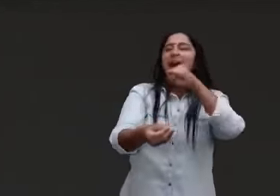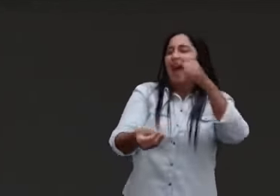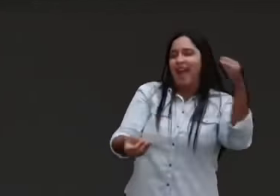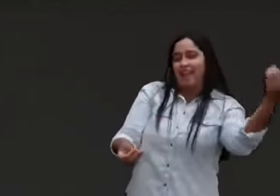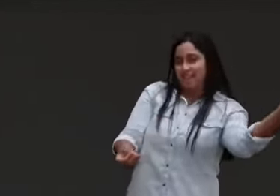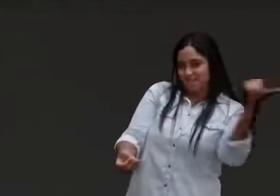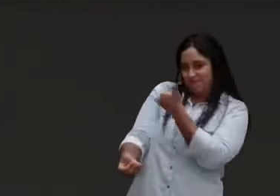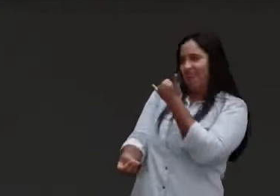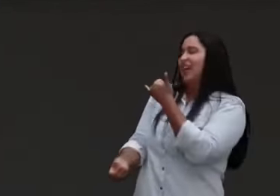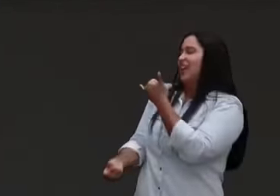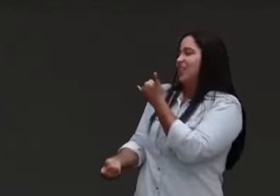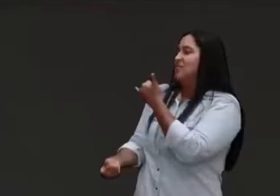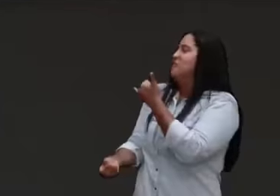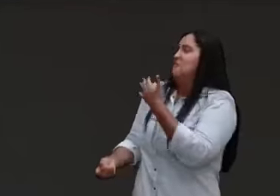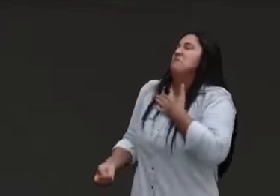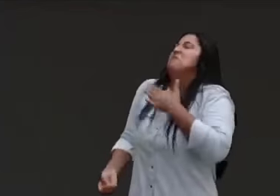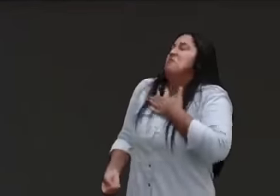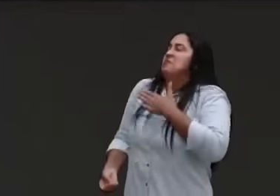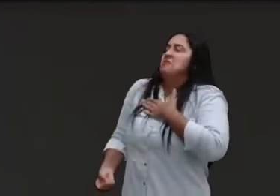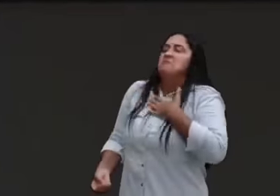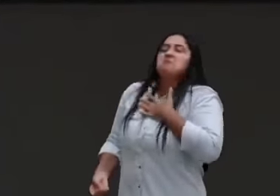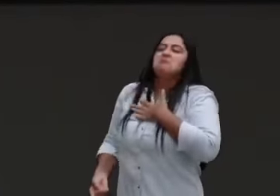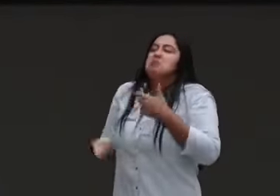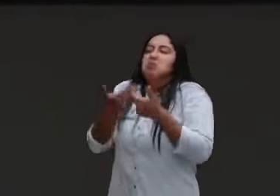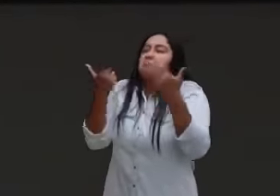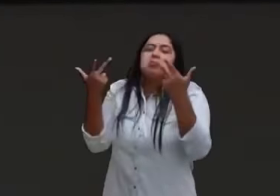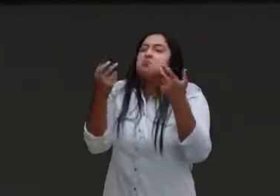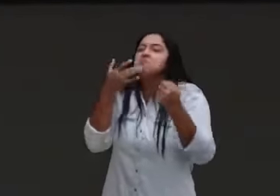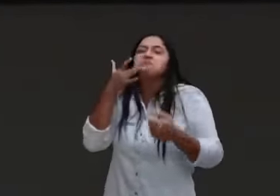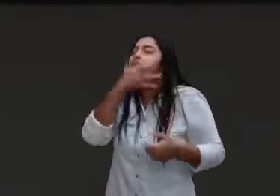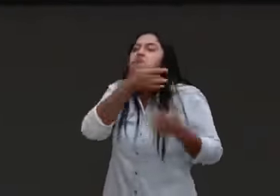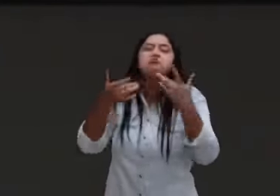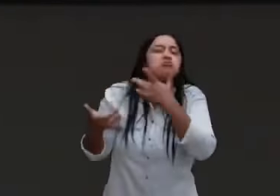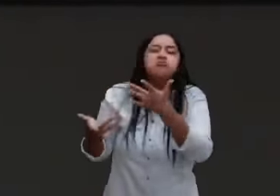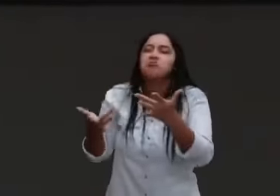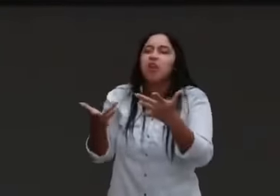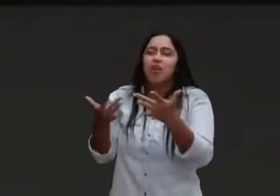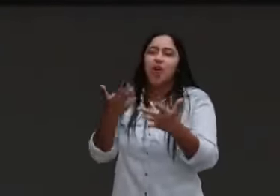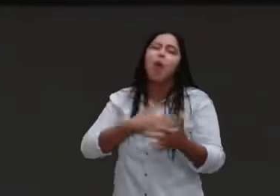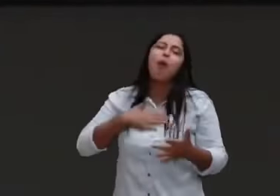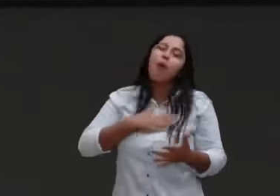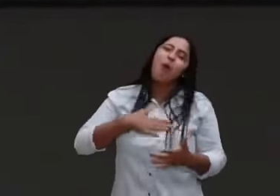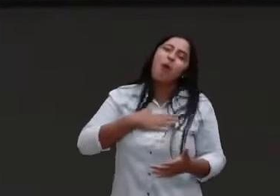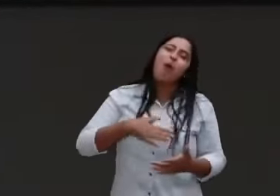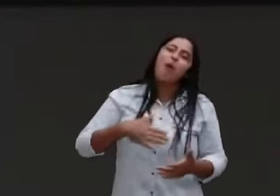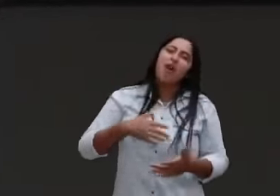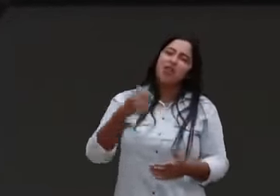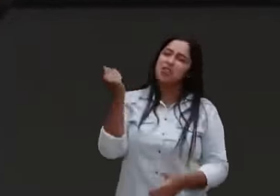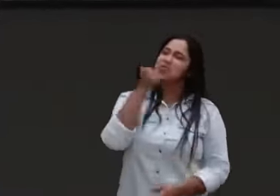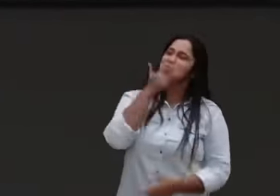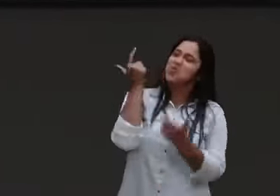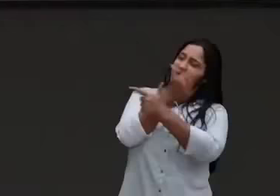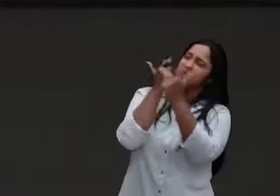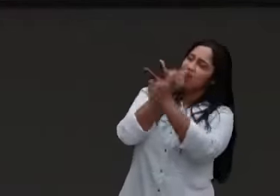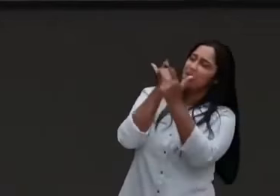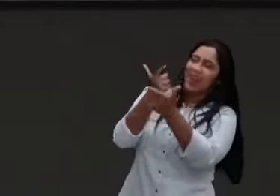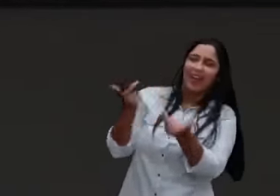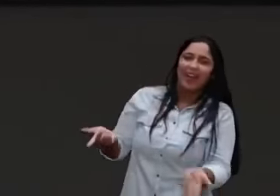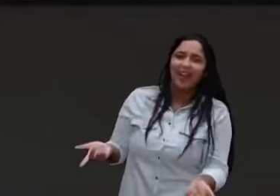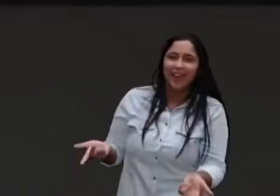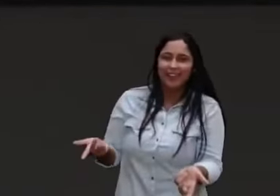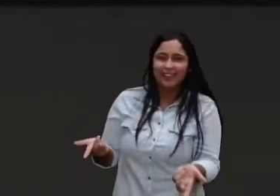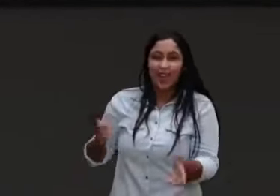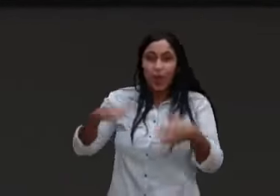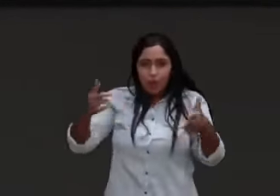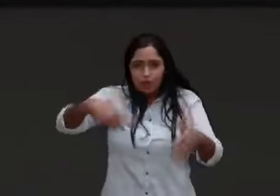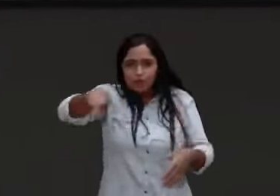sabe que meu pai é zoador né, meu pai, você chega para ele dar assim, duas sacolas lotadas de frutas, ele fala assim, só, ele é assim, ele é